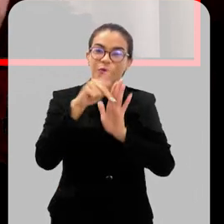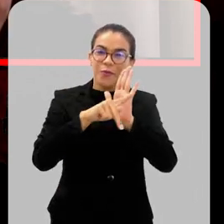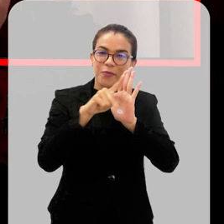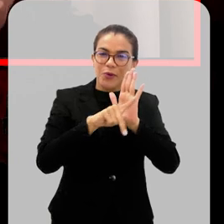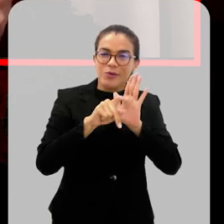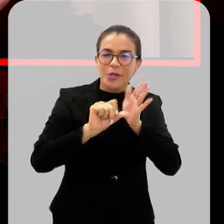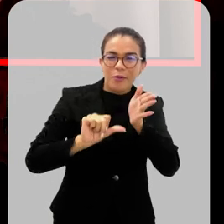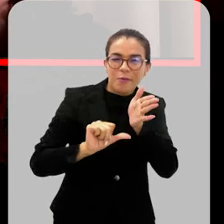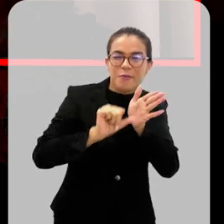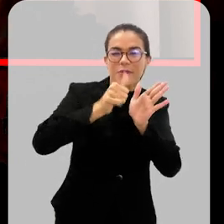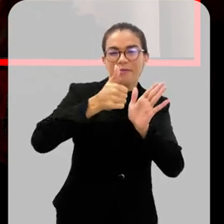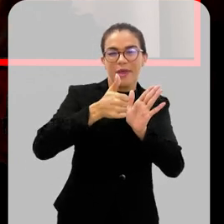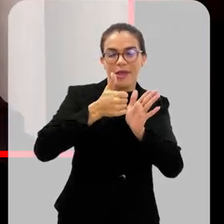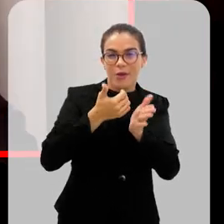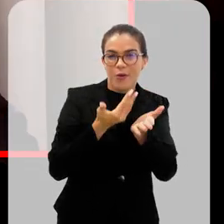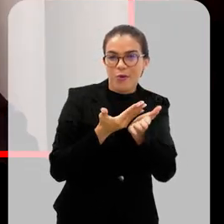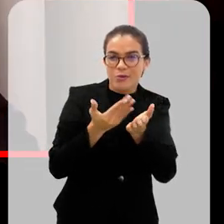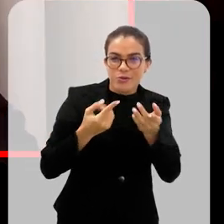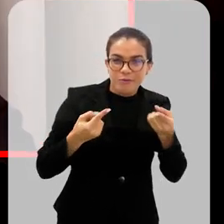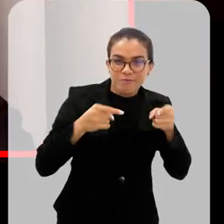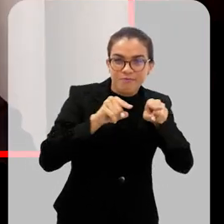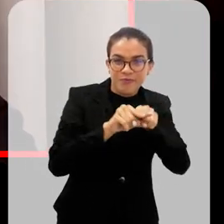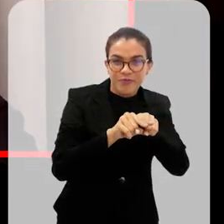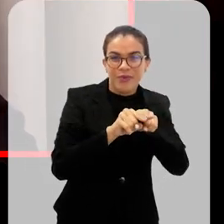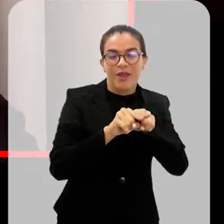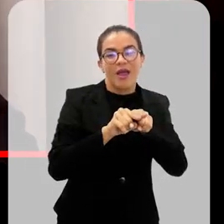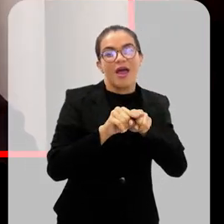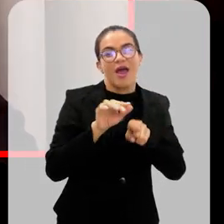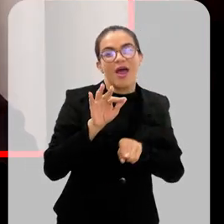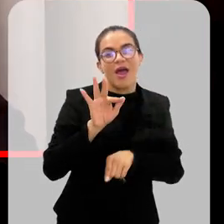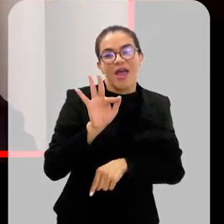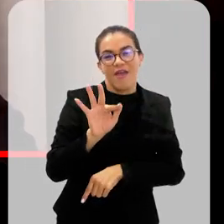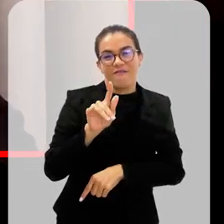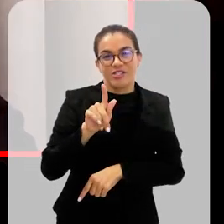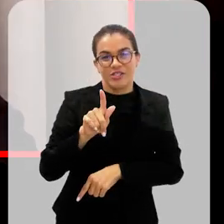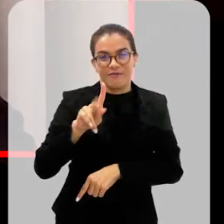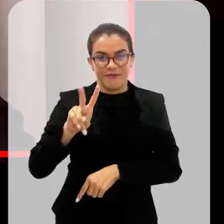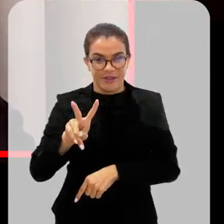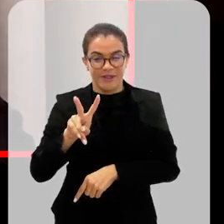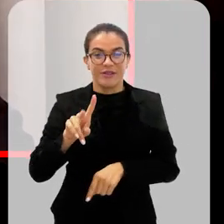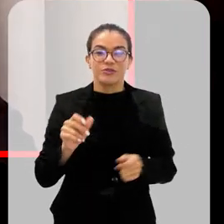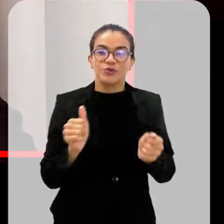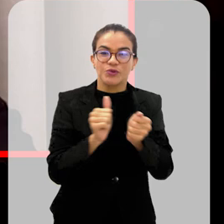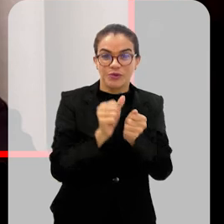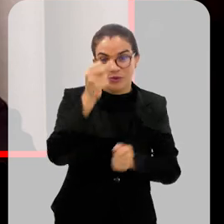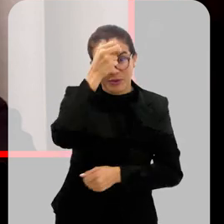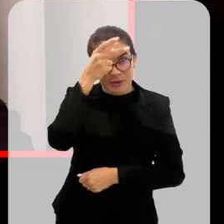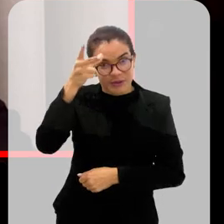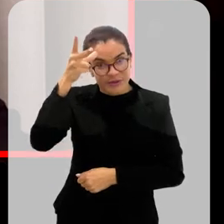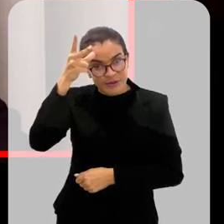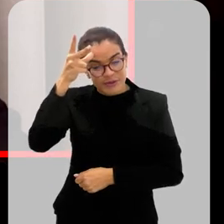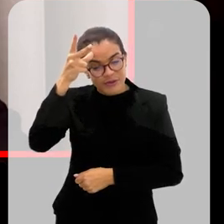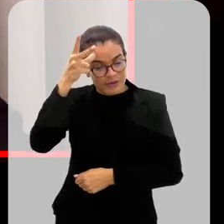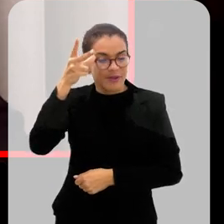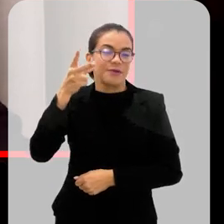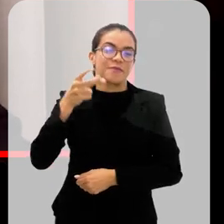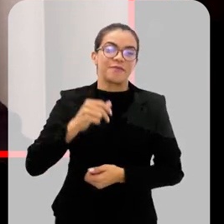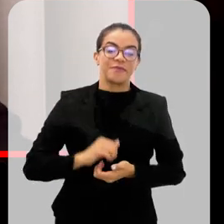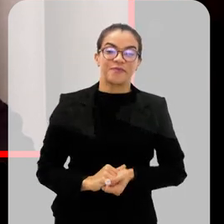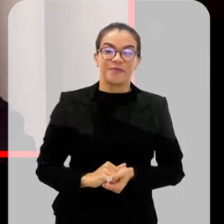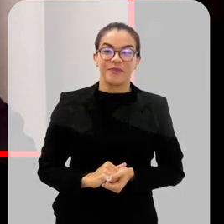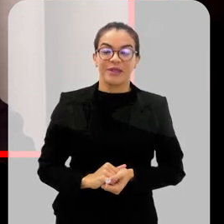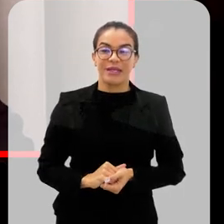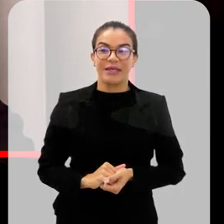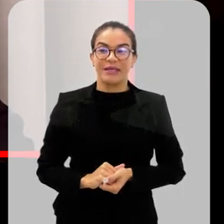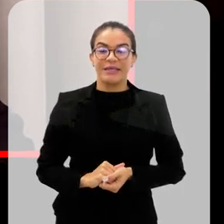projeto piloto que começou uma parceria entre a Fundação Getúlio Vargas, a Fiocruz e a Prefeitura do município do Rio de Janeiro